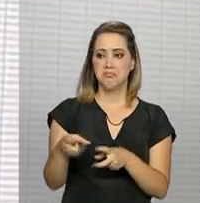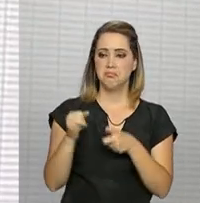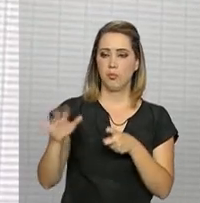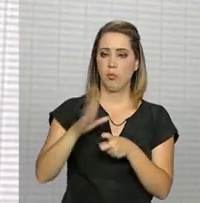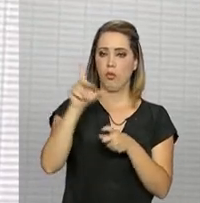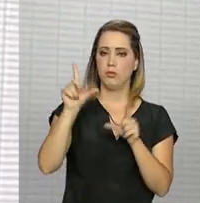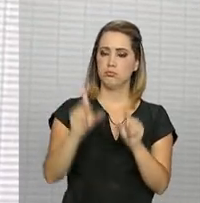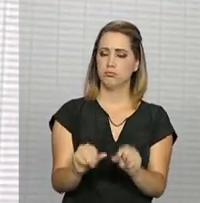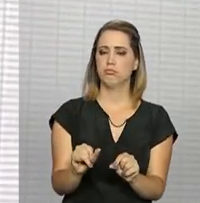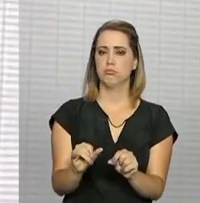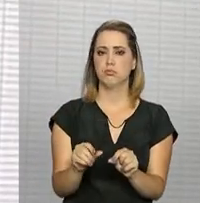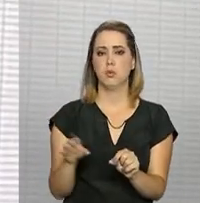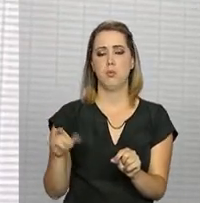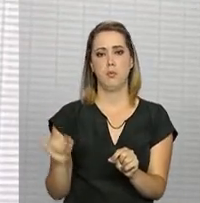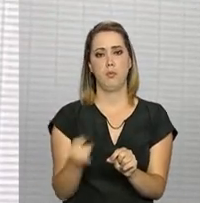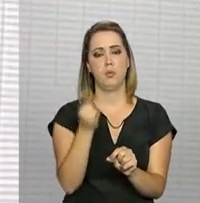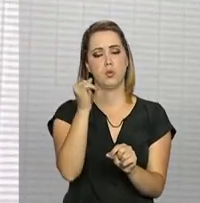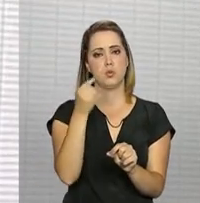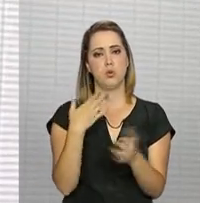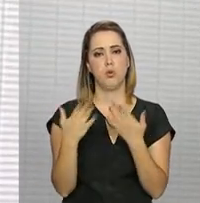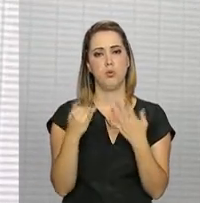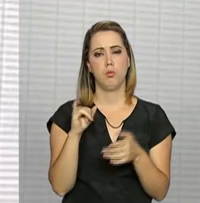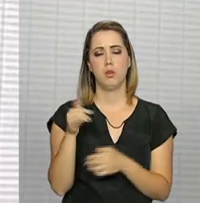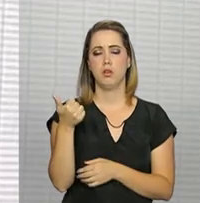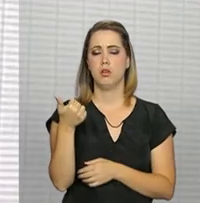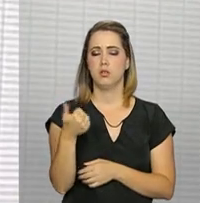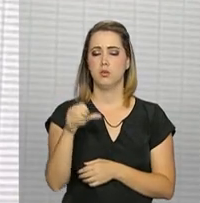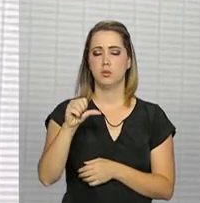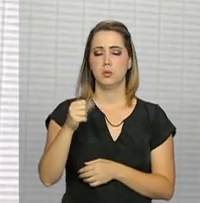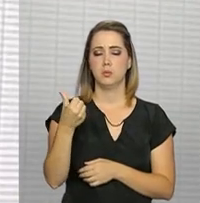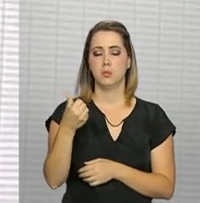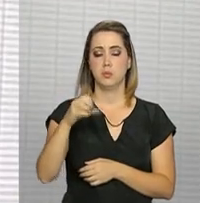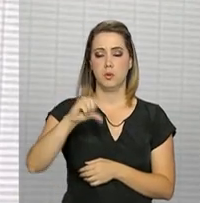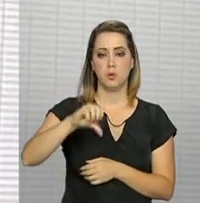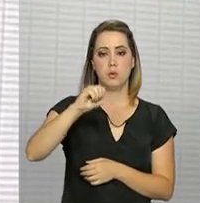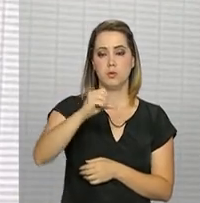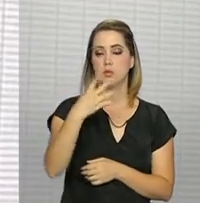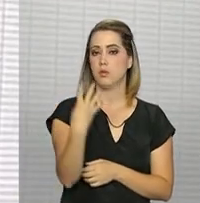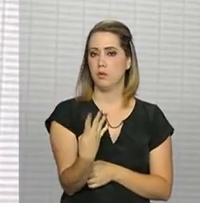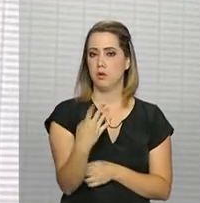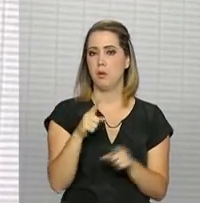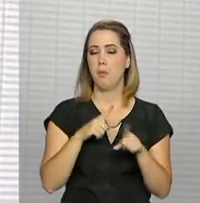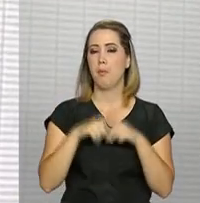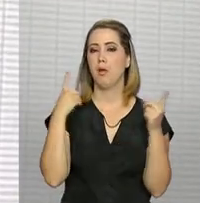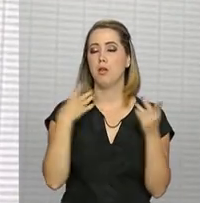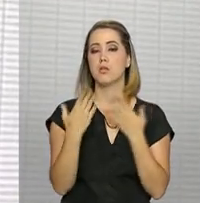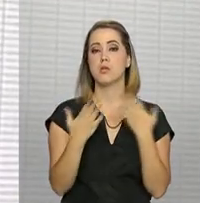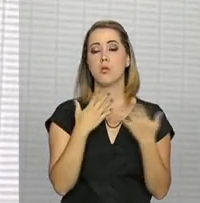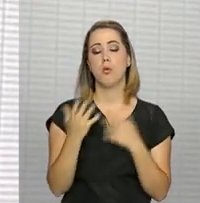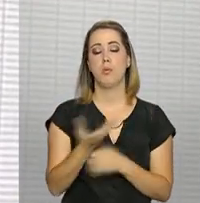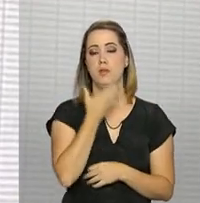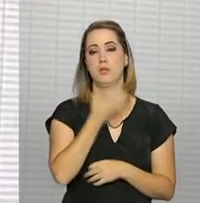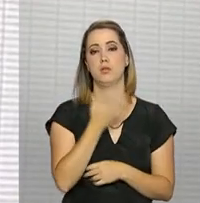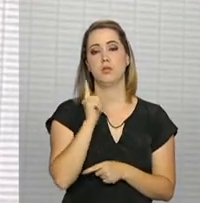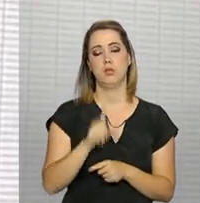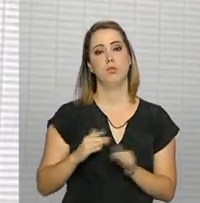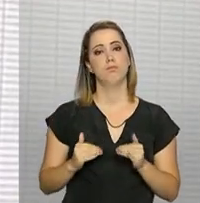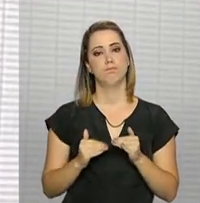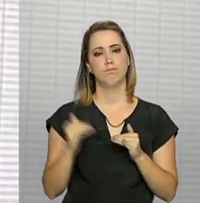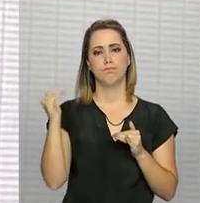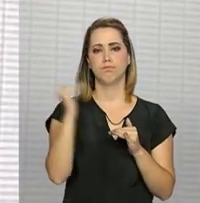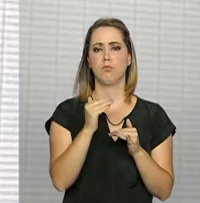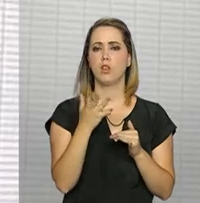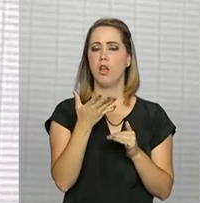1994. Mas em comparação a dezembro, houve uma pequena elevação. O grupo Alimentação e Bebidas